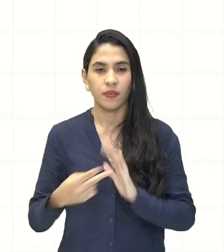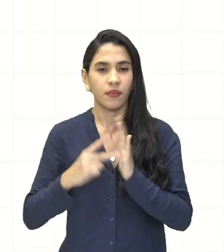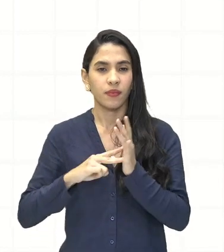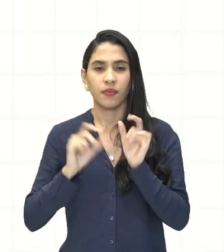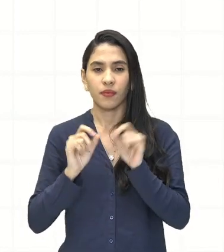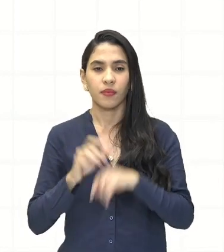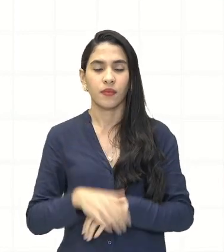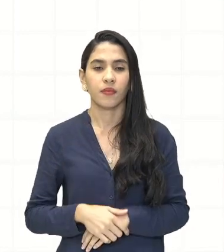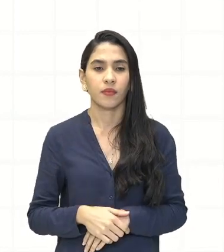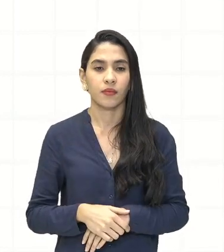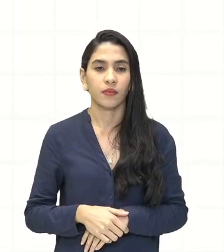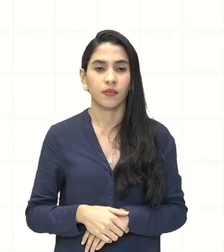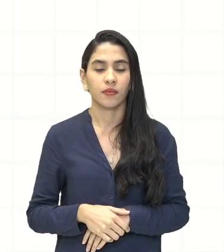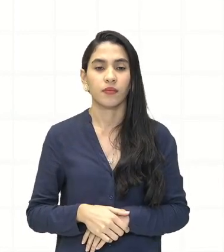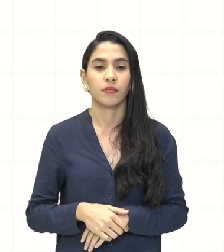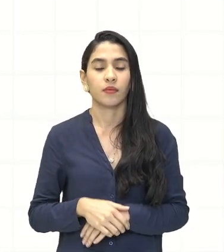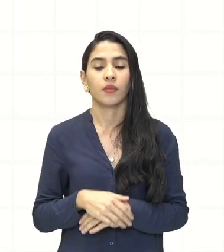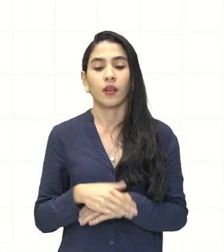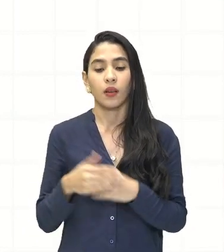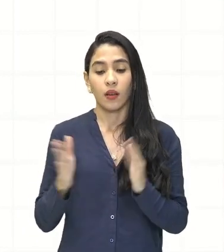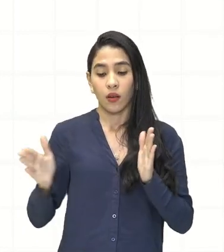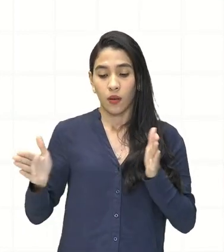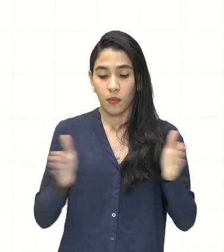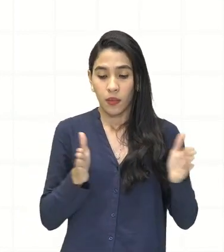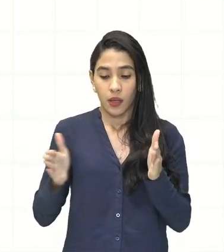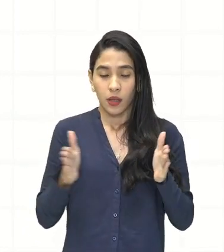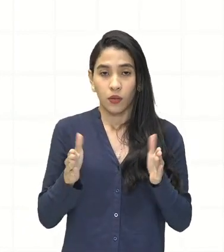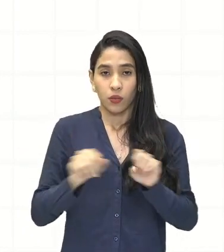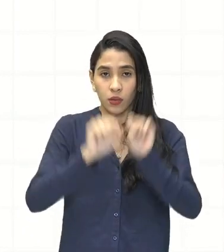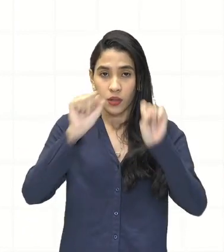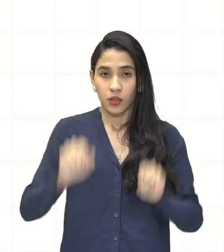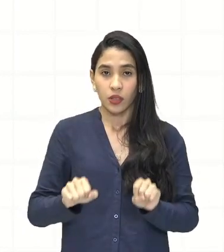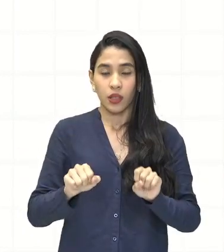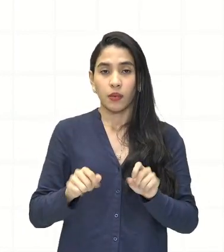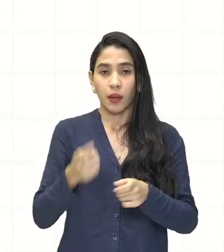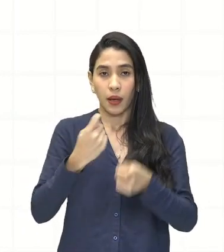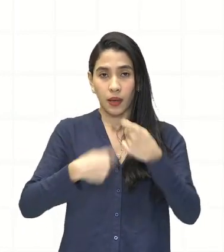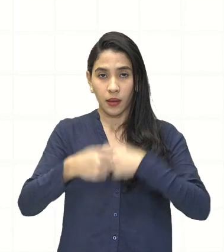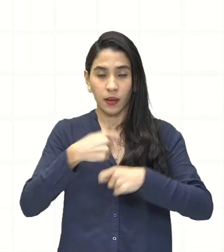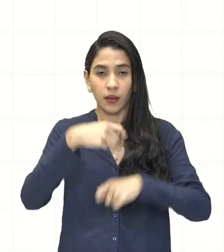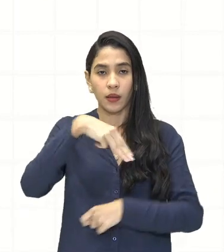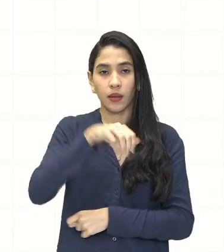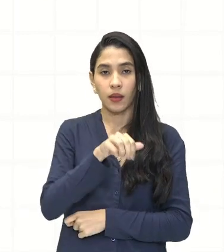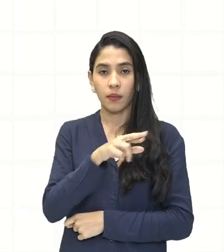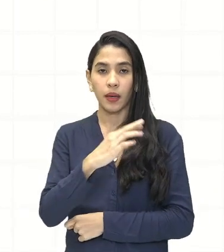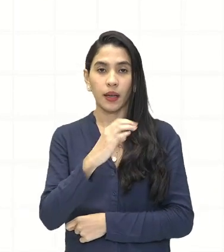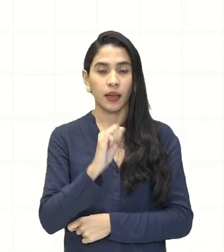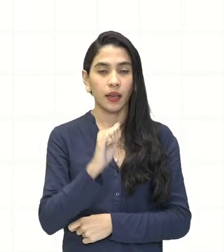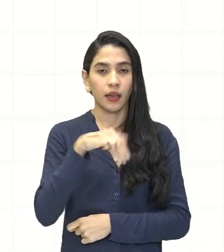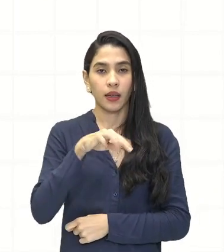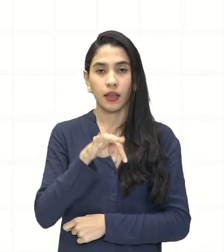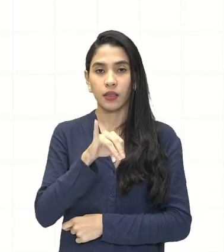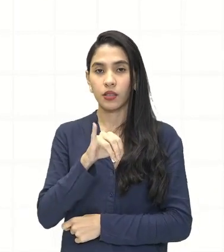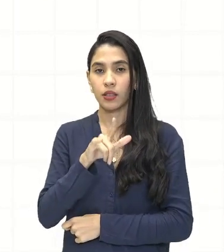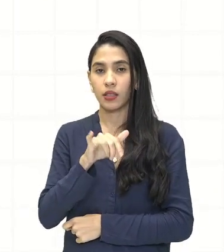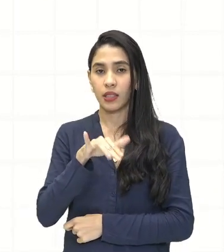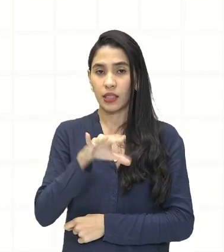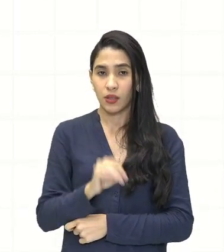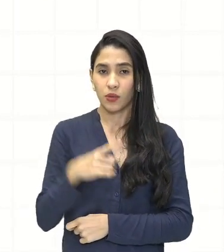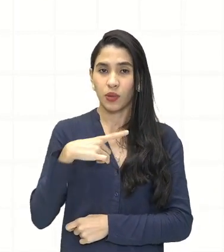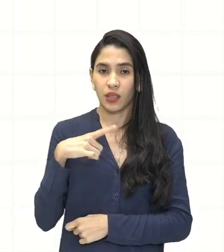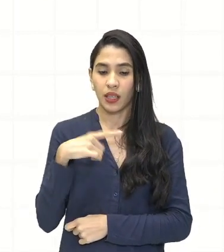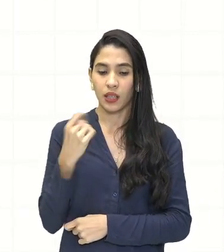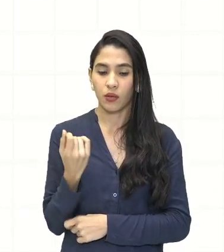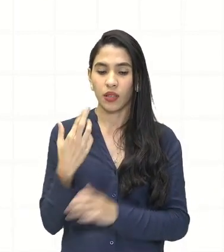isso? Durante o mercantilismo, como nós vimos há pouco, ele tem ali uma certa